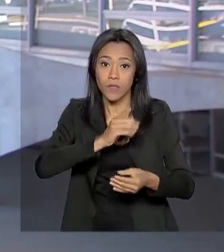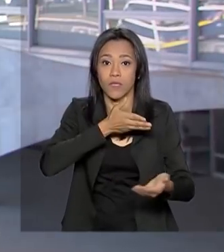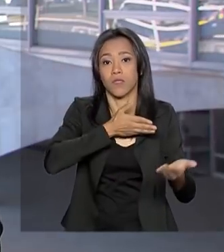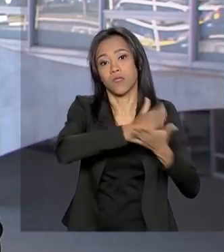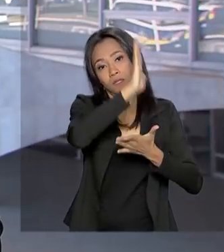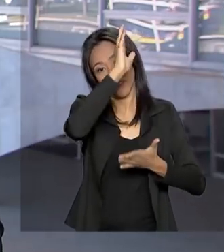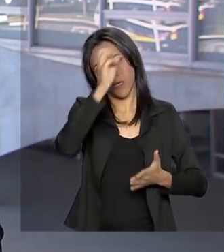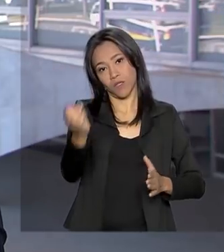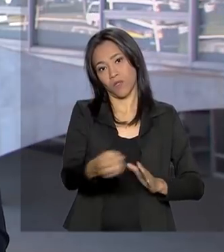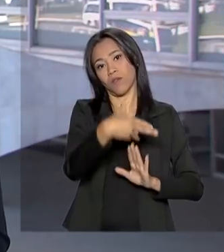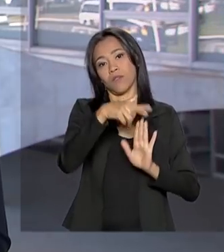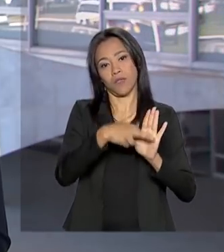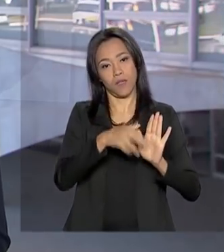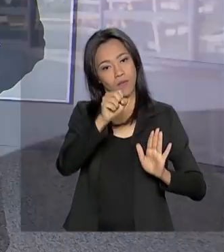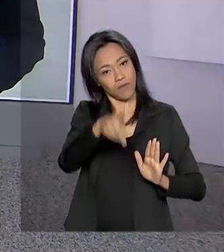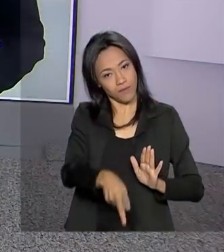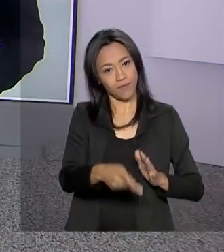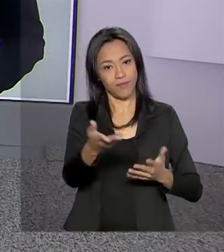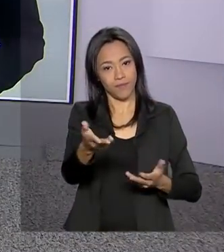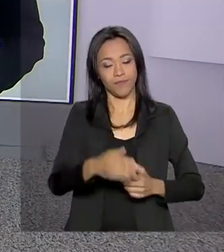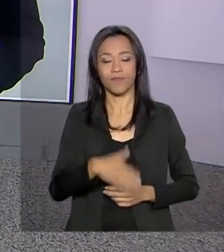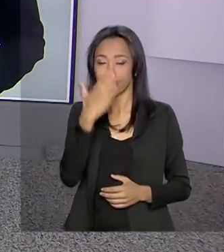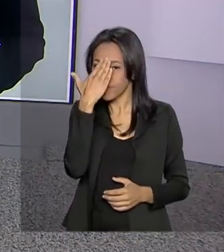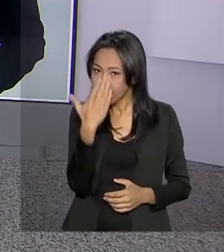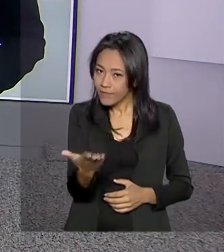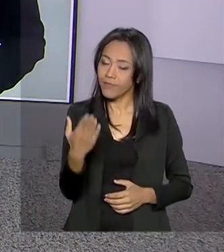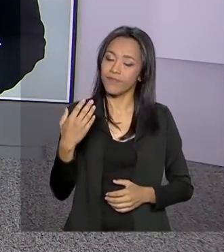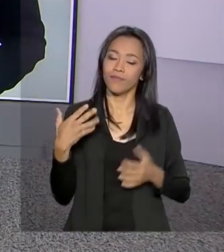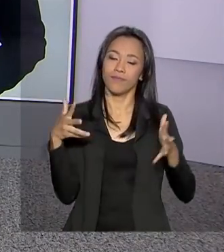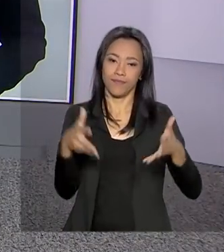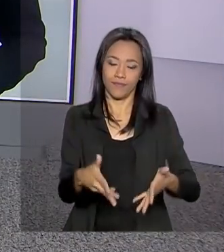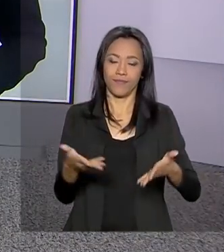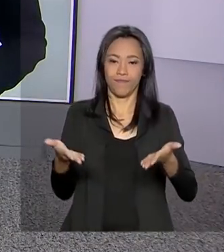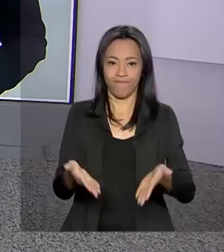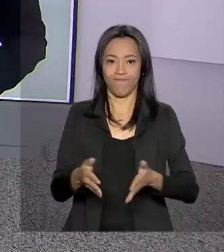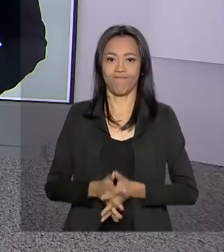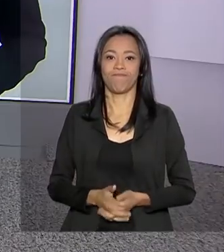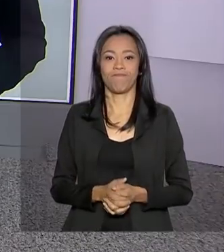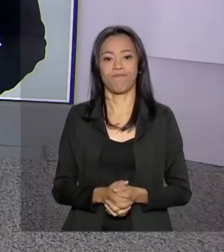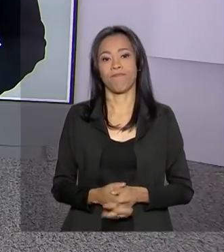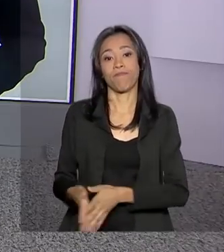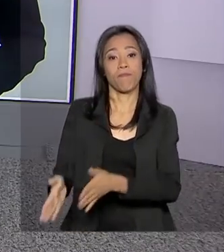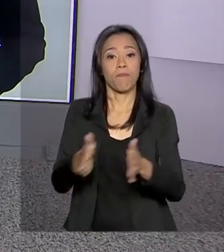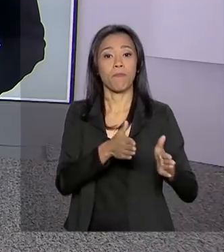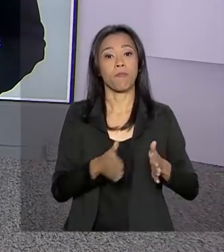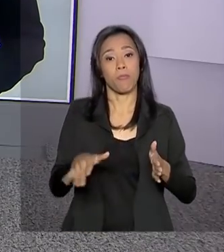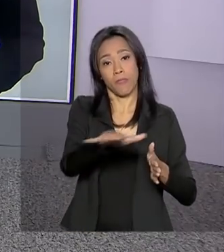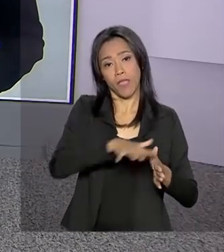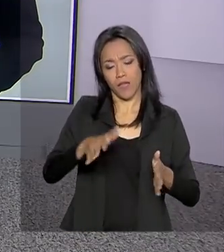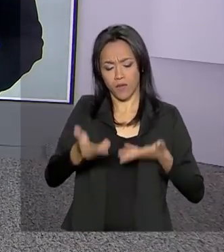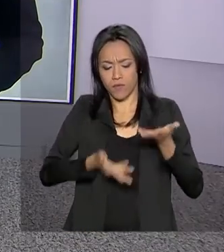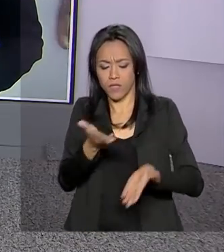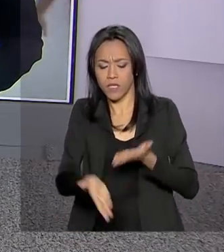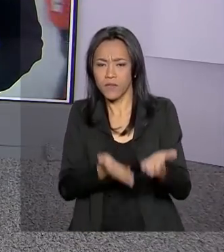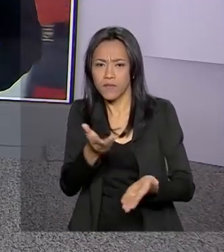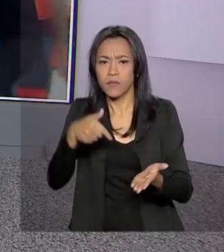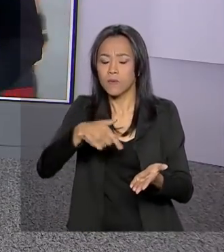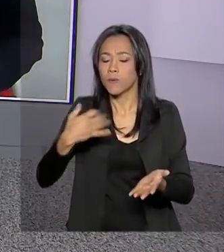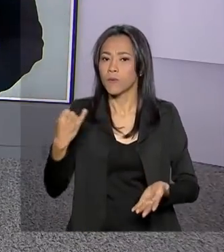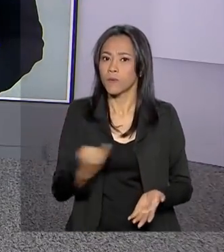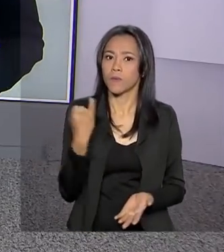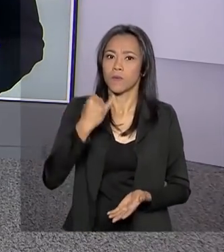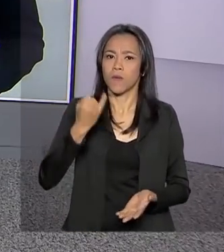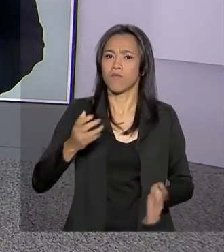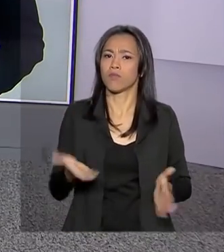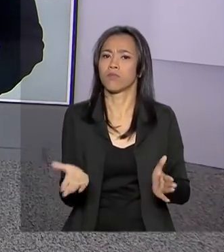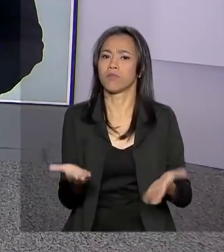Previdência. Volto com você do estúdio, Carla. Obrigada, Gabriela, pela sua participação ao vivo com a gente. O setor de serviços, que tem um papel importante na